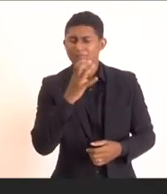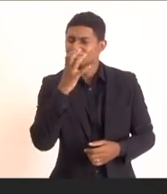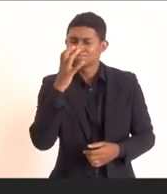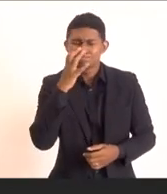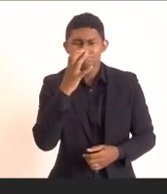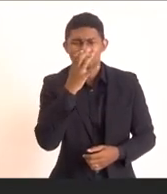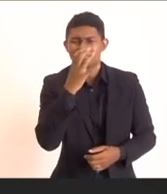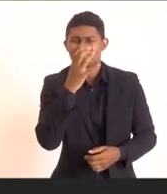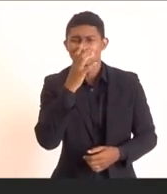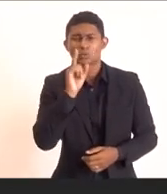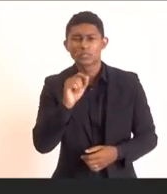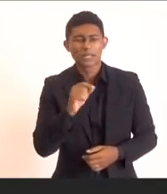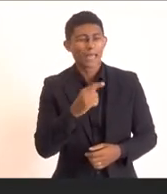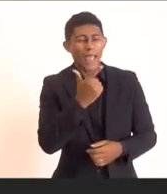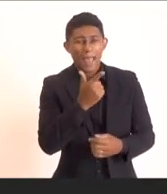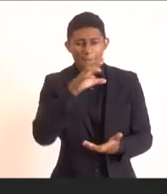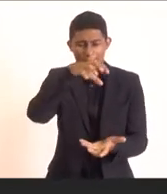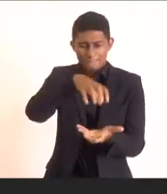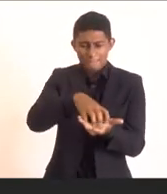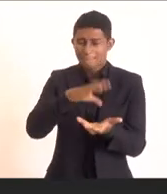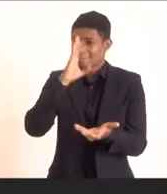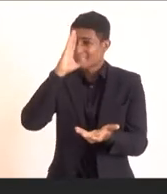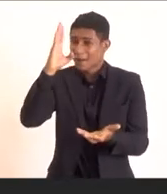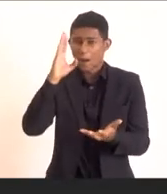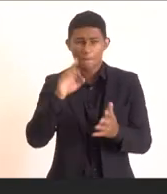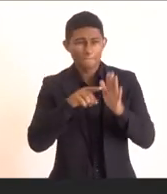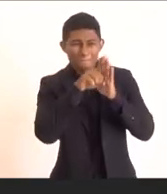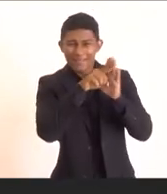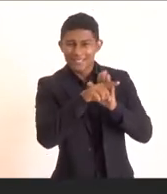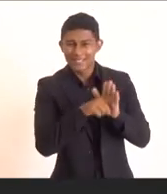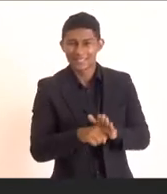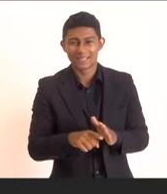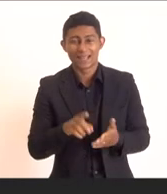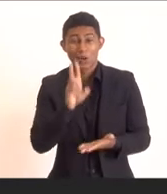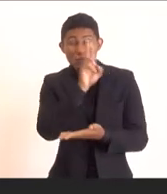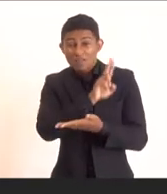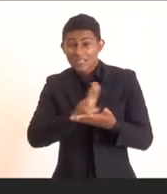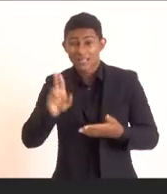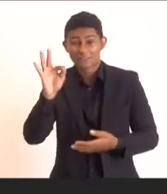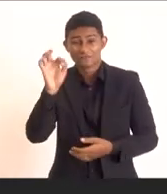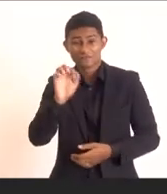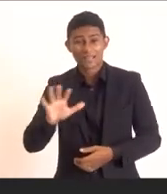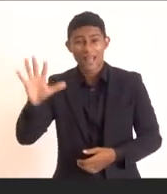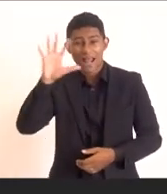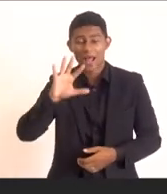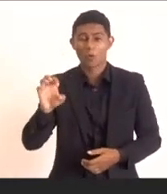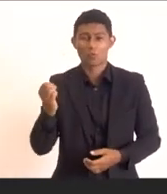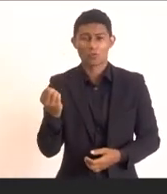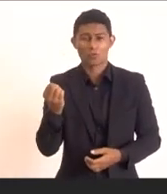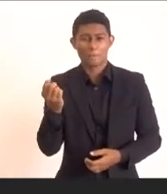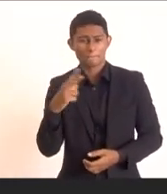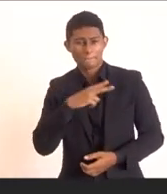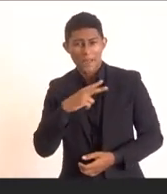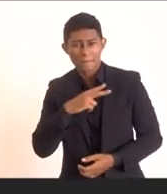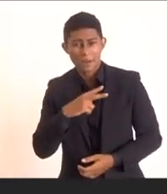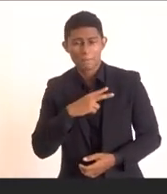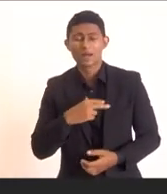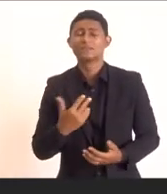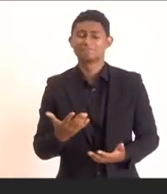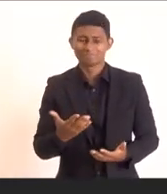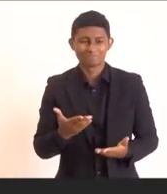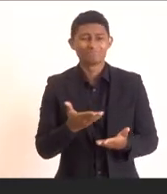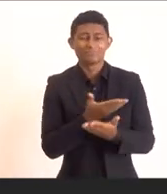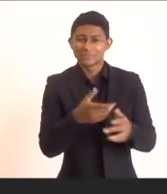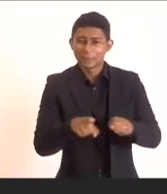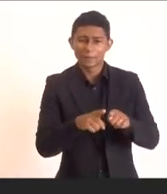principal polo de pesquisa das nossas universidades federais, públicas ou privadas, que também desenvolve